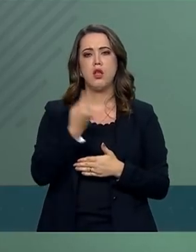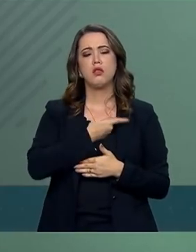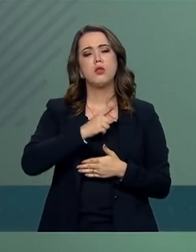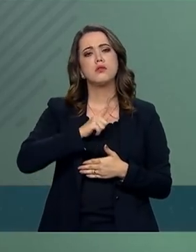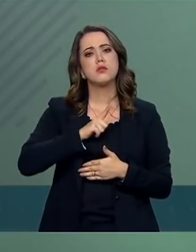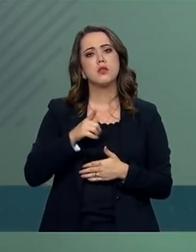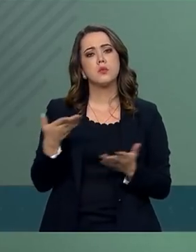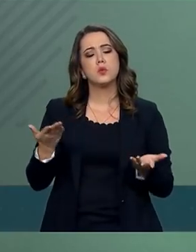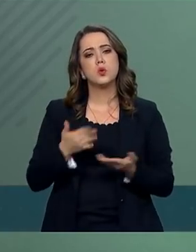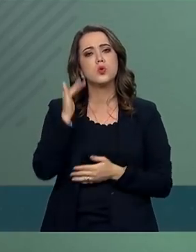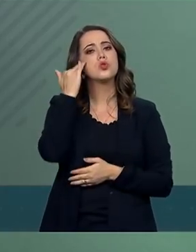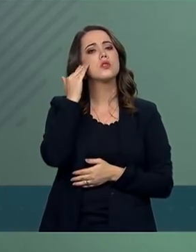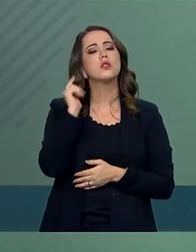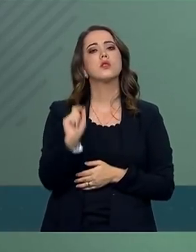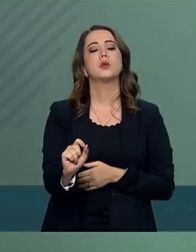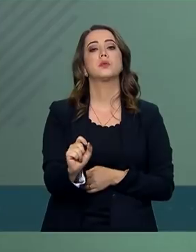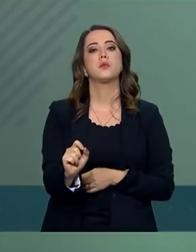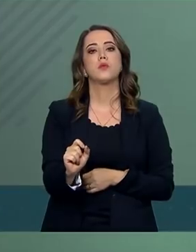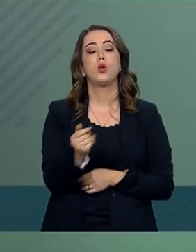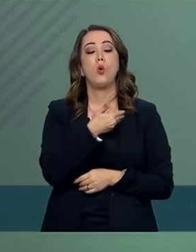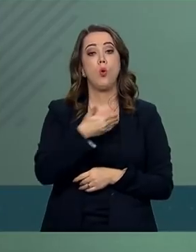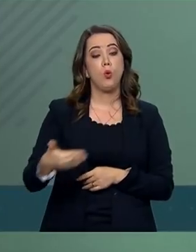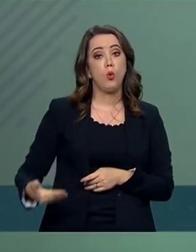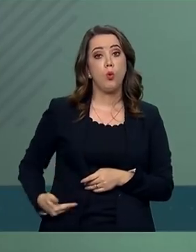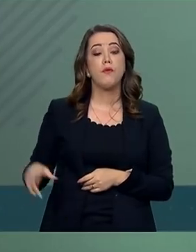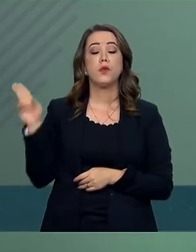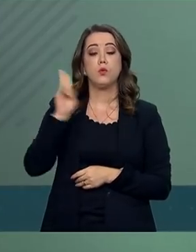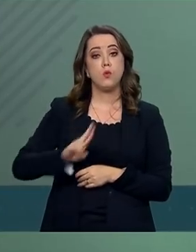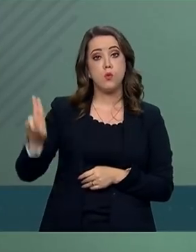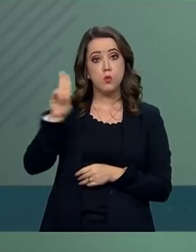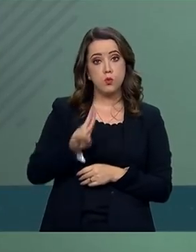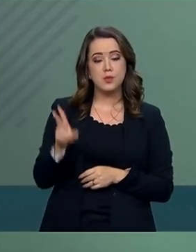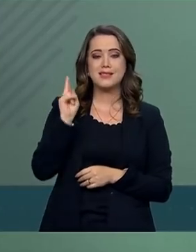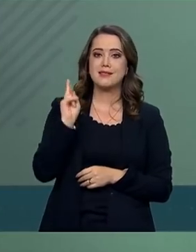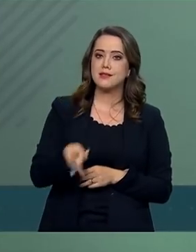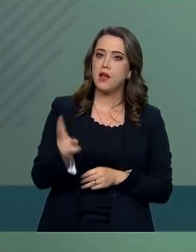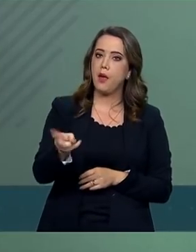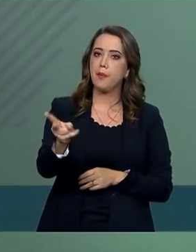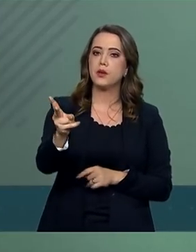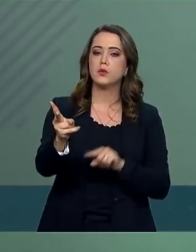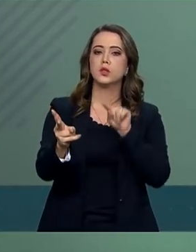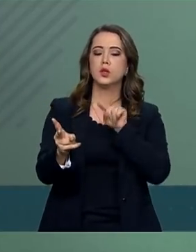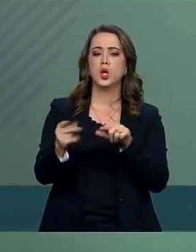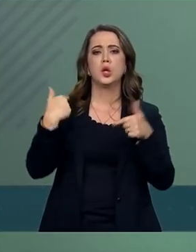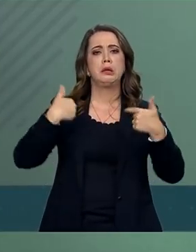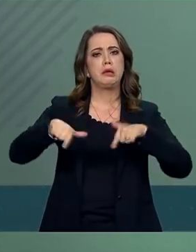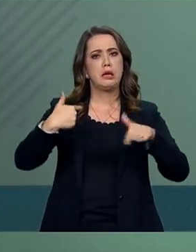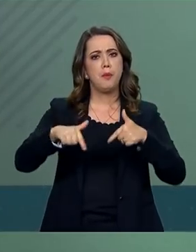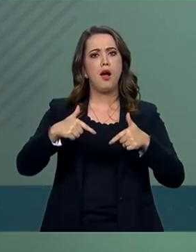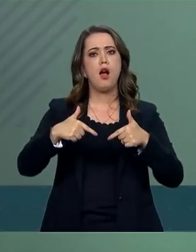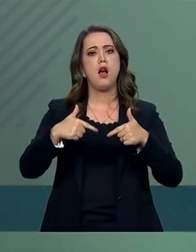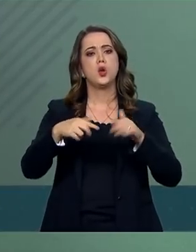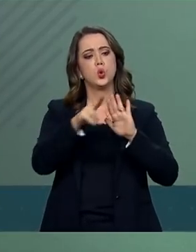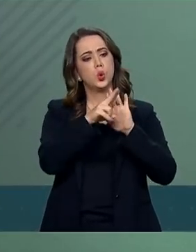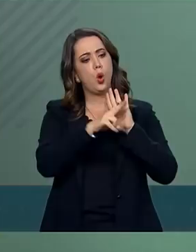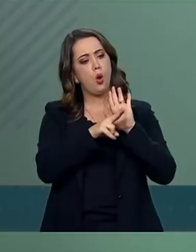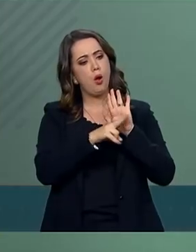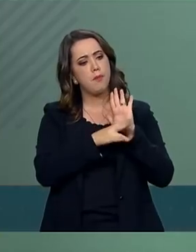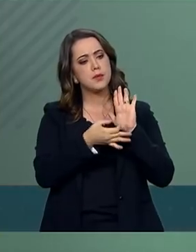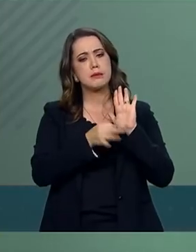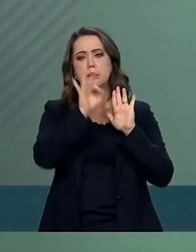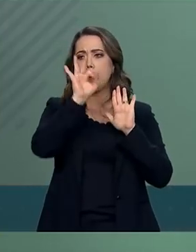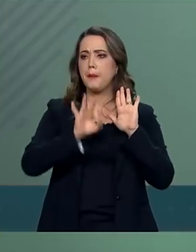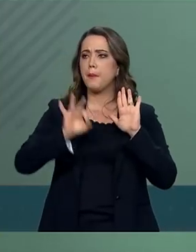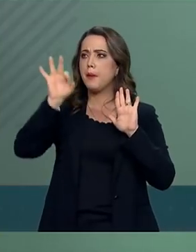nós temos que entender é que o governo utilizará sempre medidas, parâmetros, paquímetros